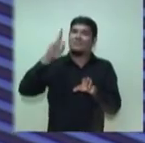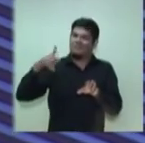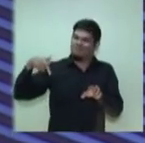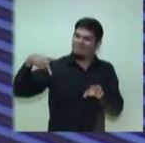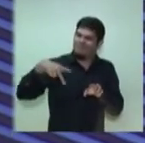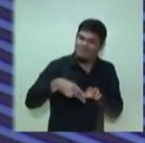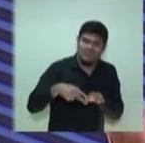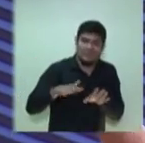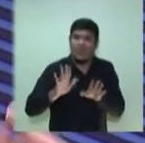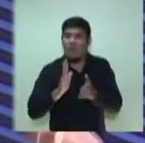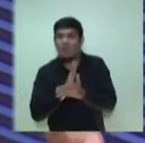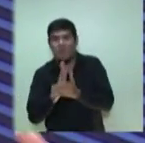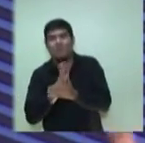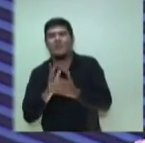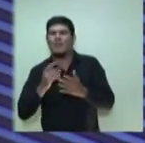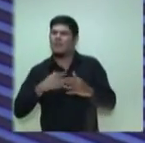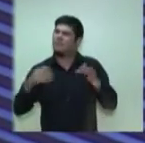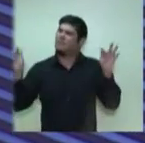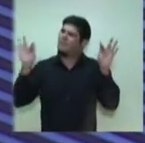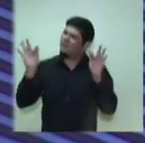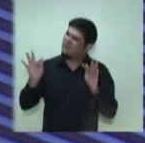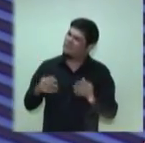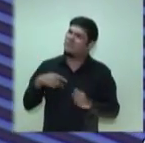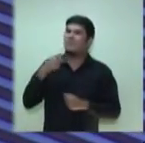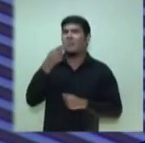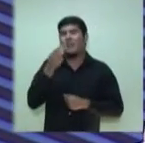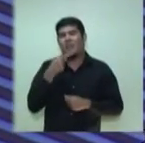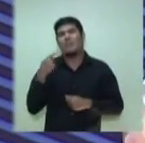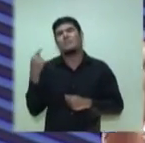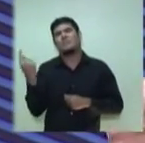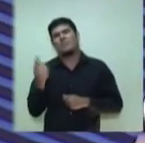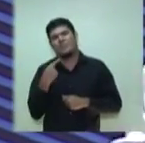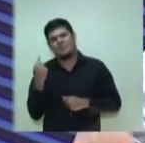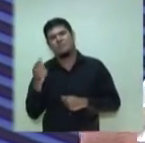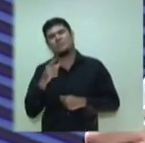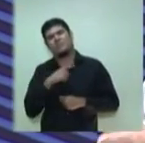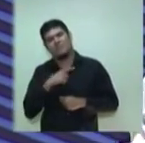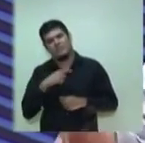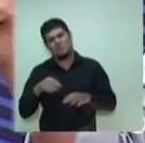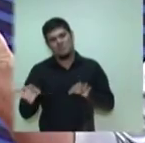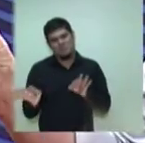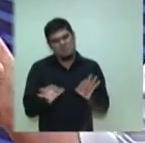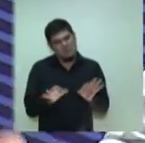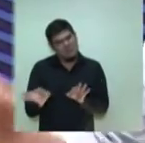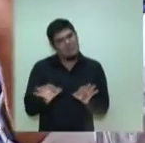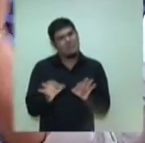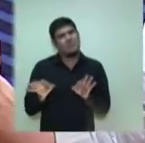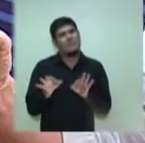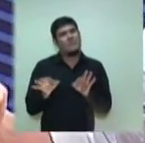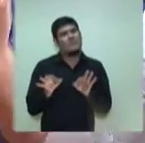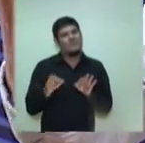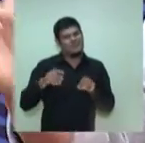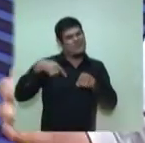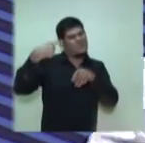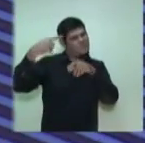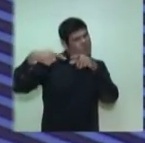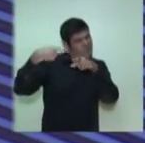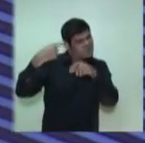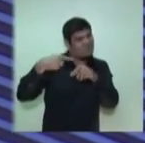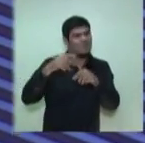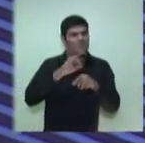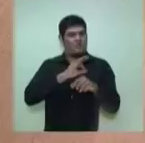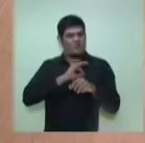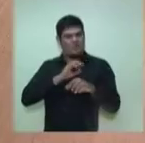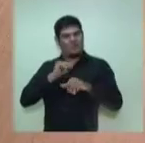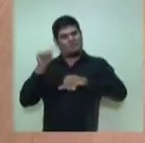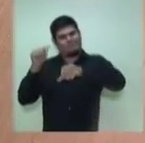Portanto, eu fico muito feliz de dizer que nós estamos com o planejamento de reformular para depois, ano que vem, a Guarda Municipal.